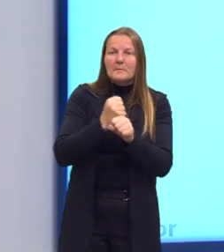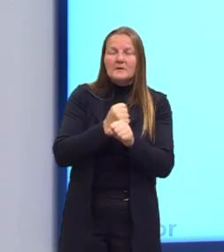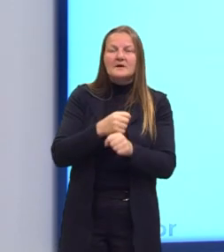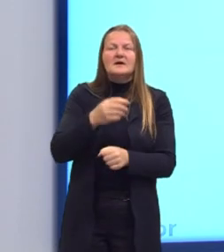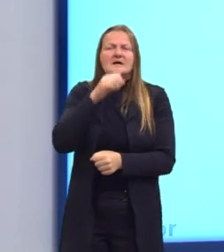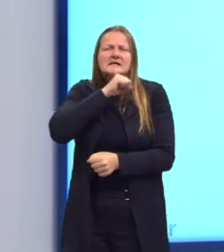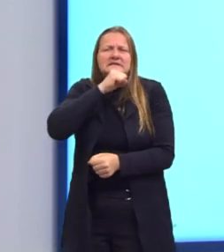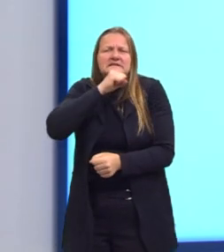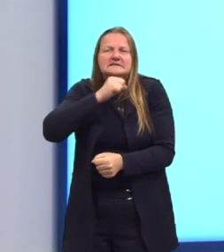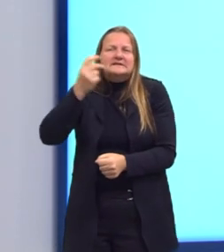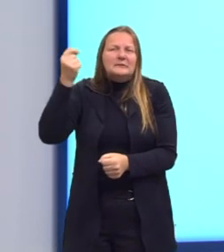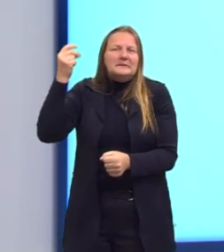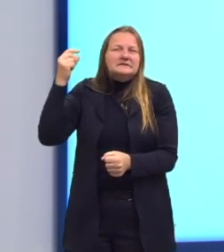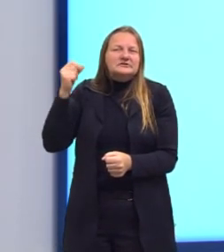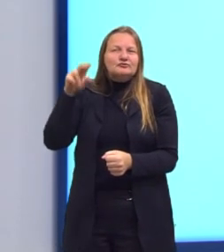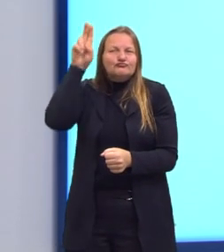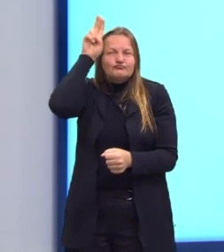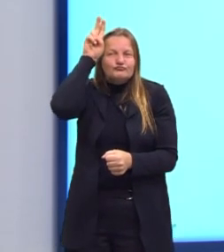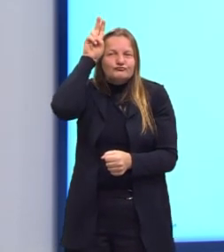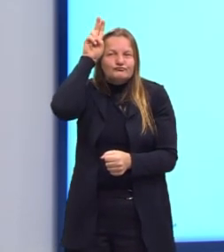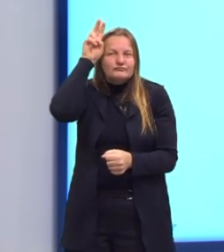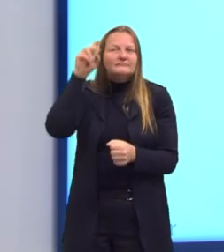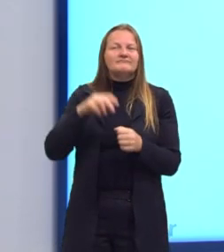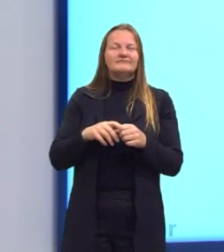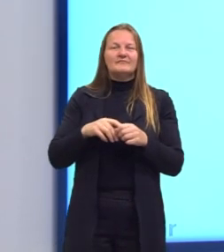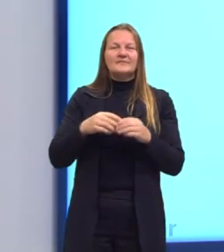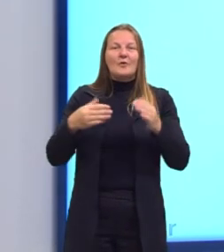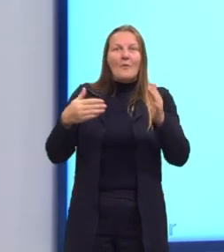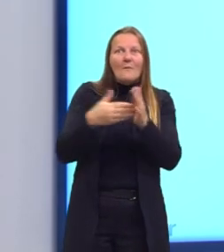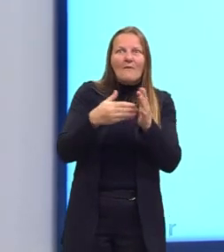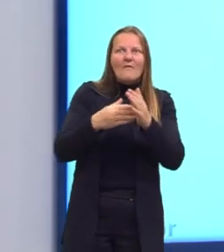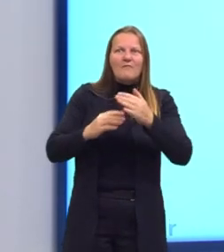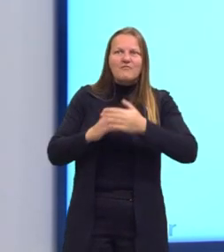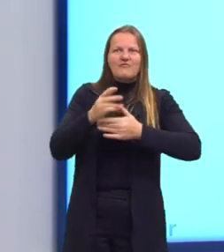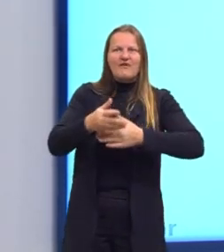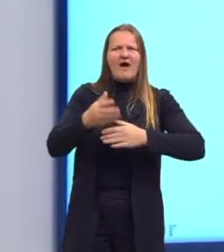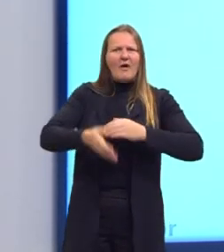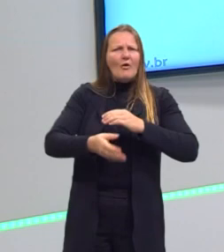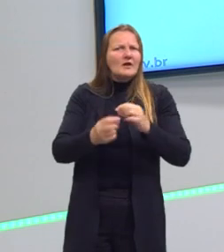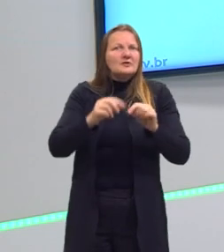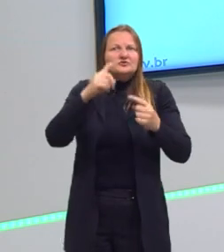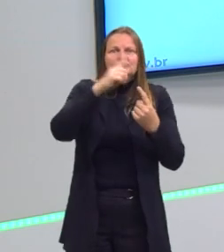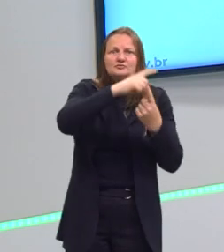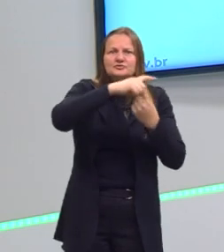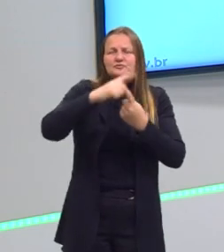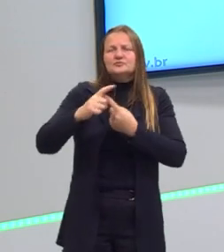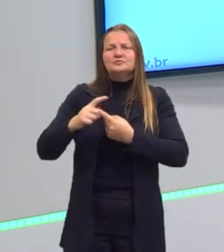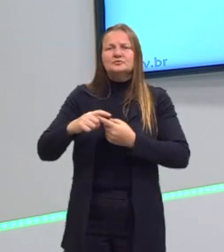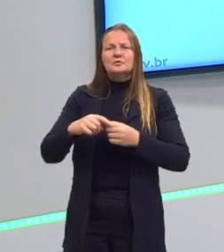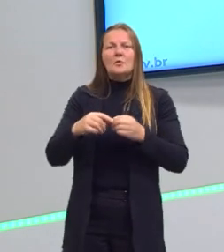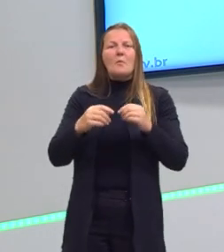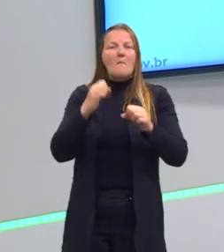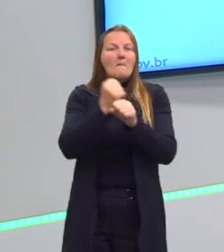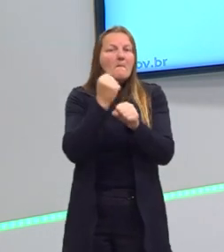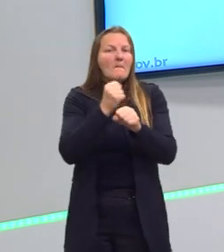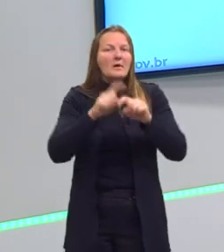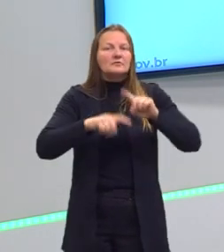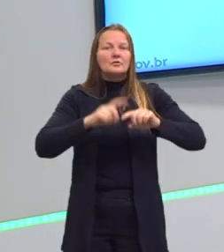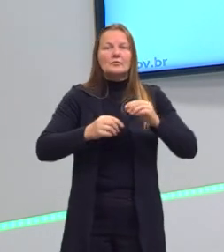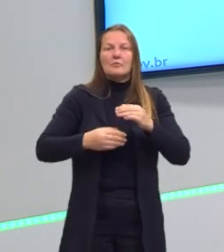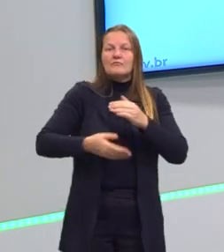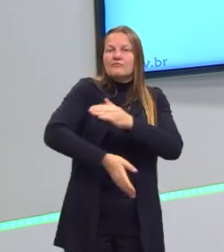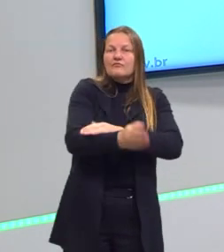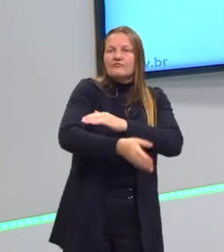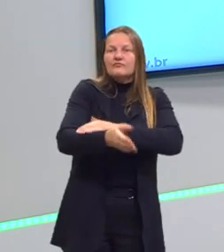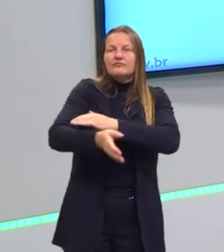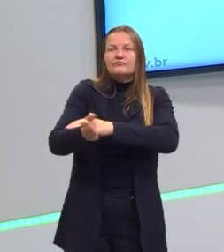os burgueses querem eliminar o feudalismo por causa das fronteiras físicas. Agora, novamente, esse é um dos fatores que avança e que